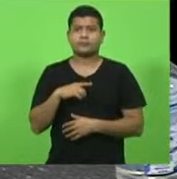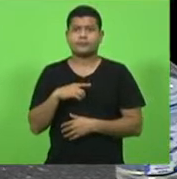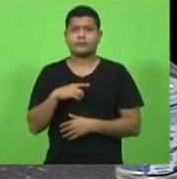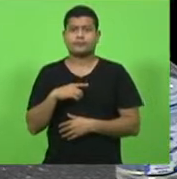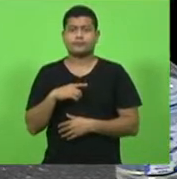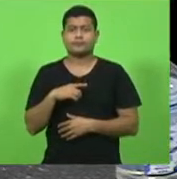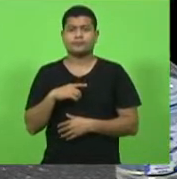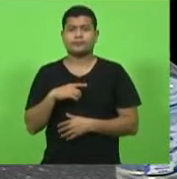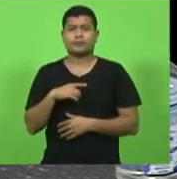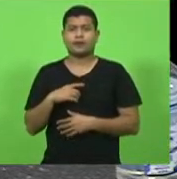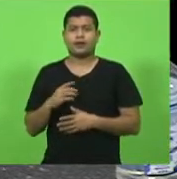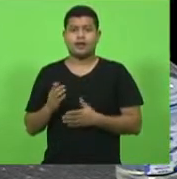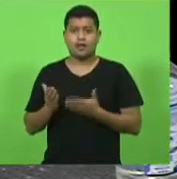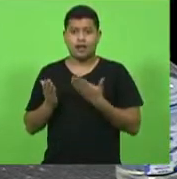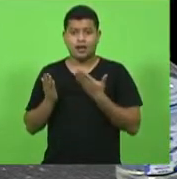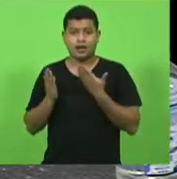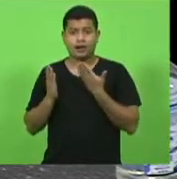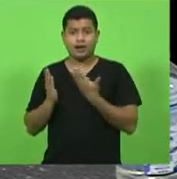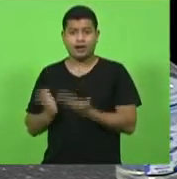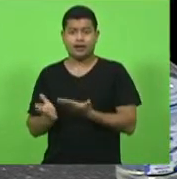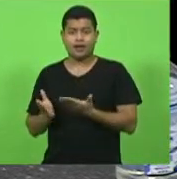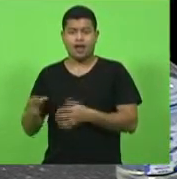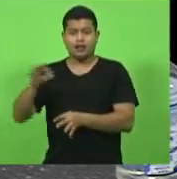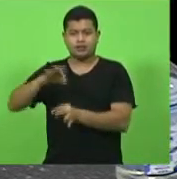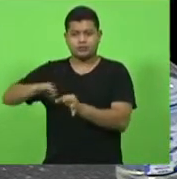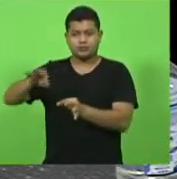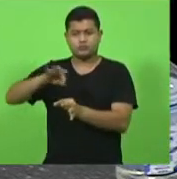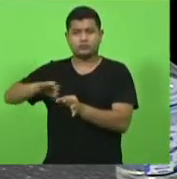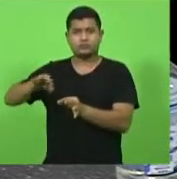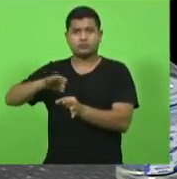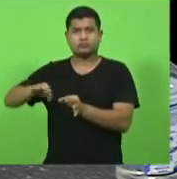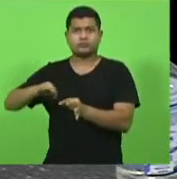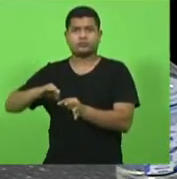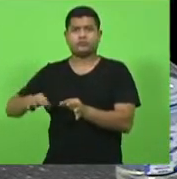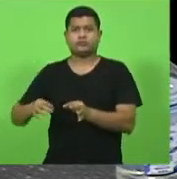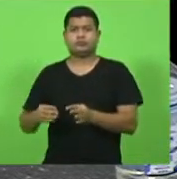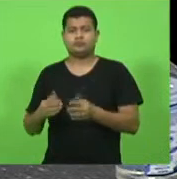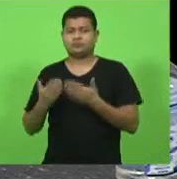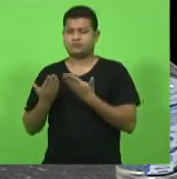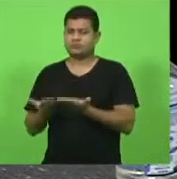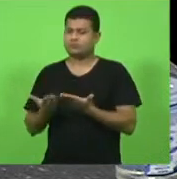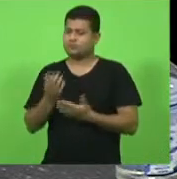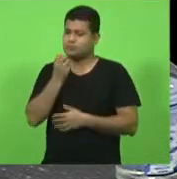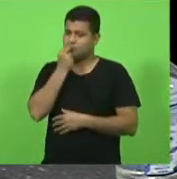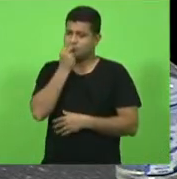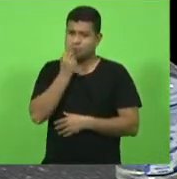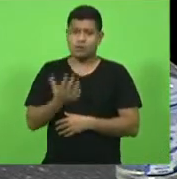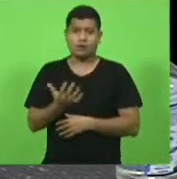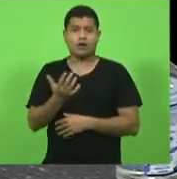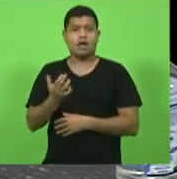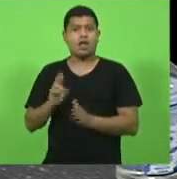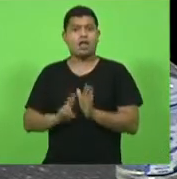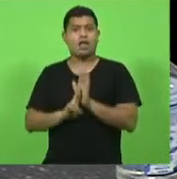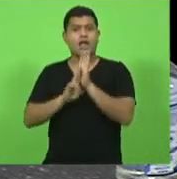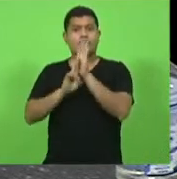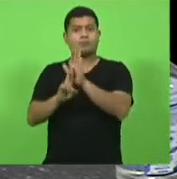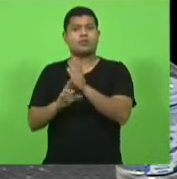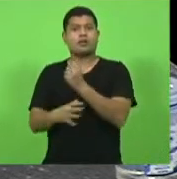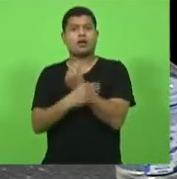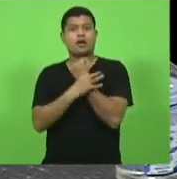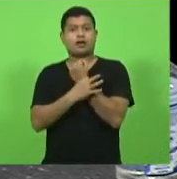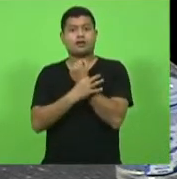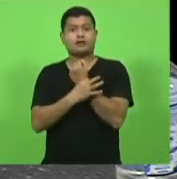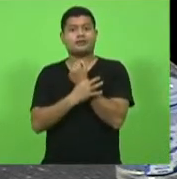daquela instituição efetivamente uma instituição que representa a garantia do maior